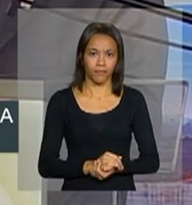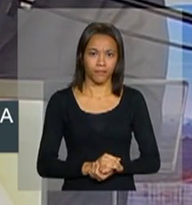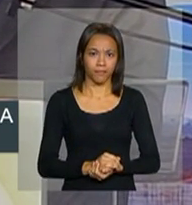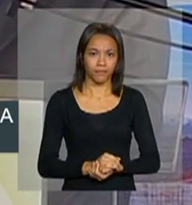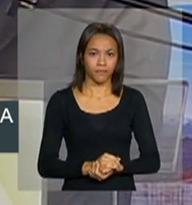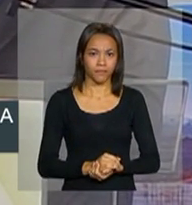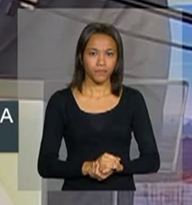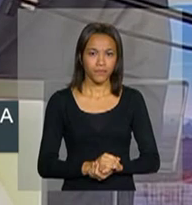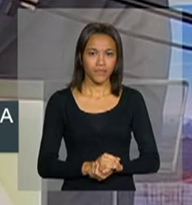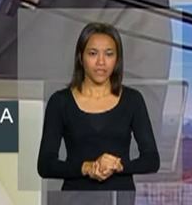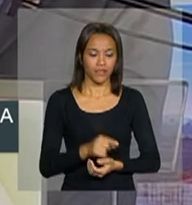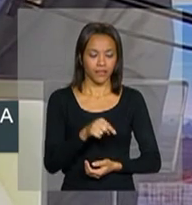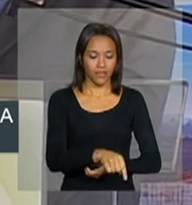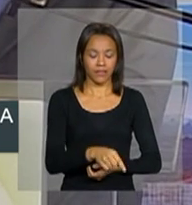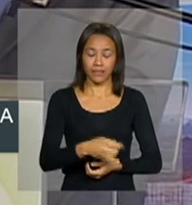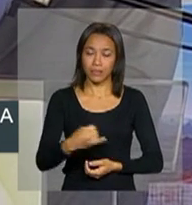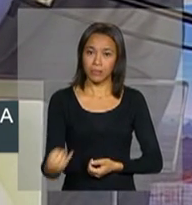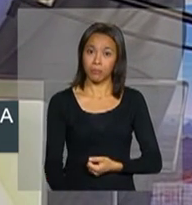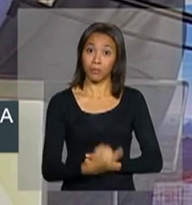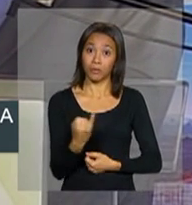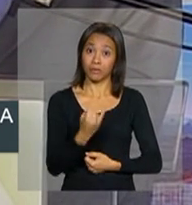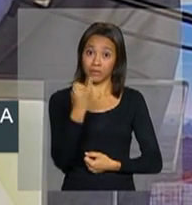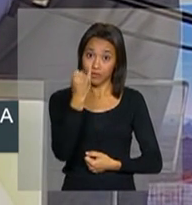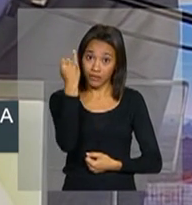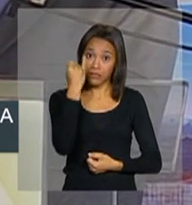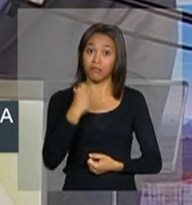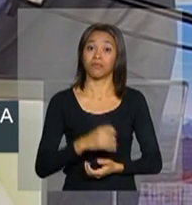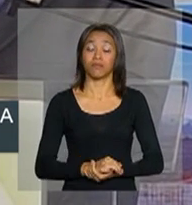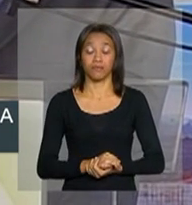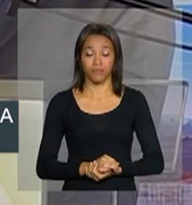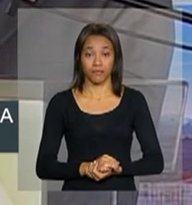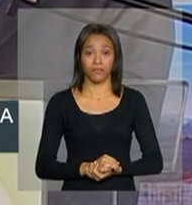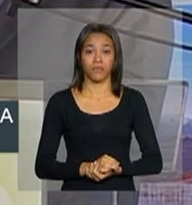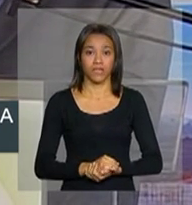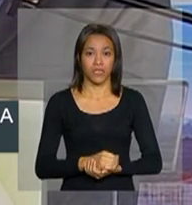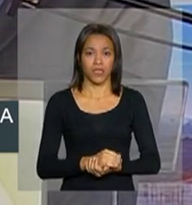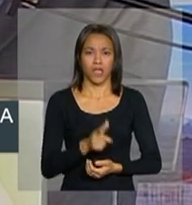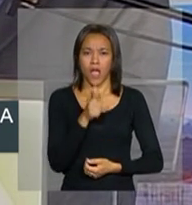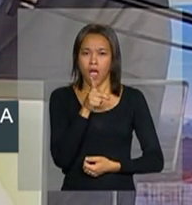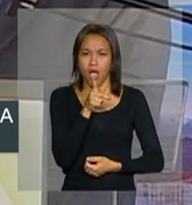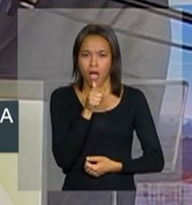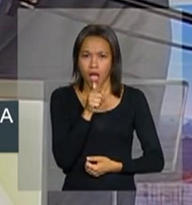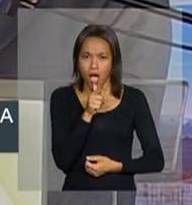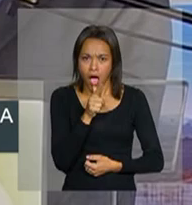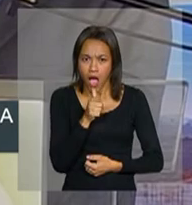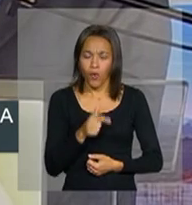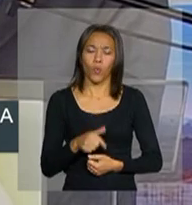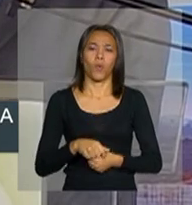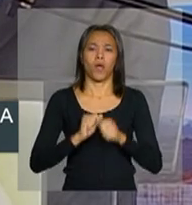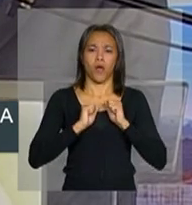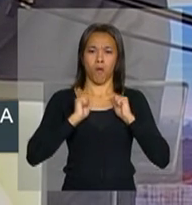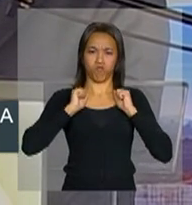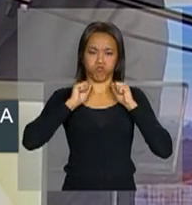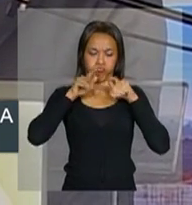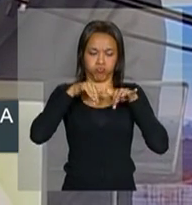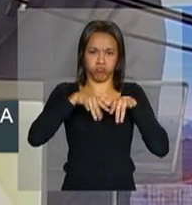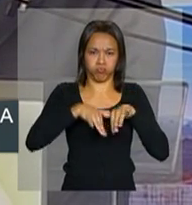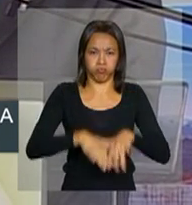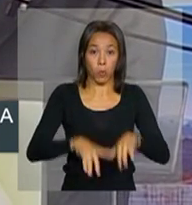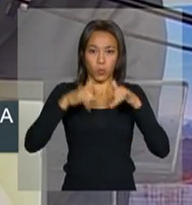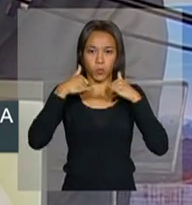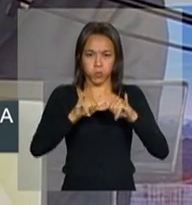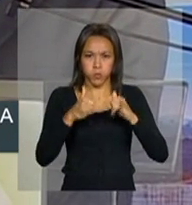desta bela e poderosa hidrelétrica estrutura de